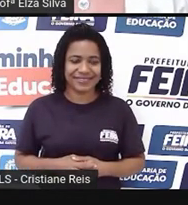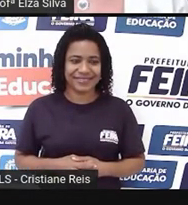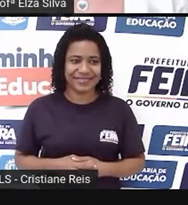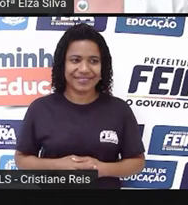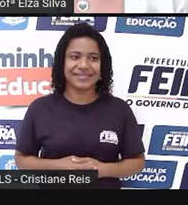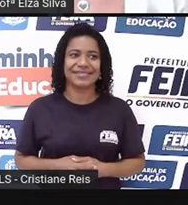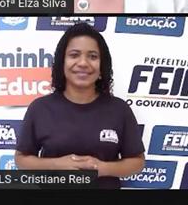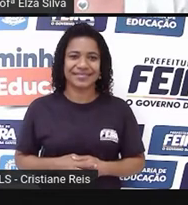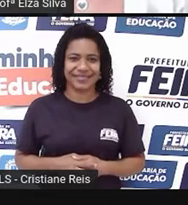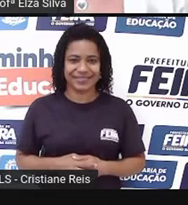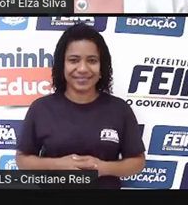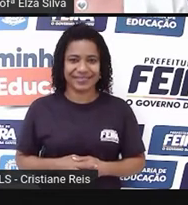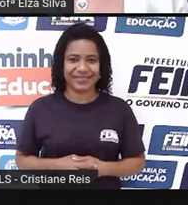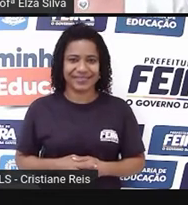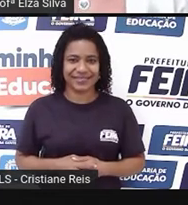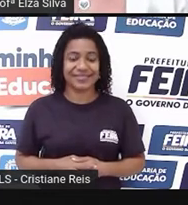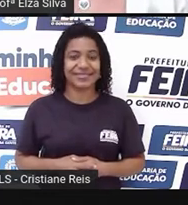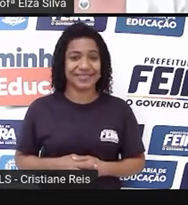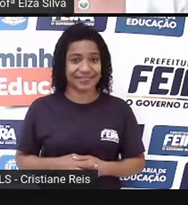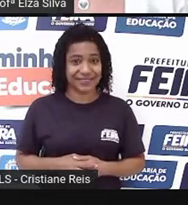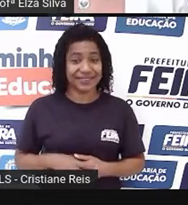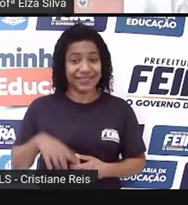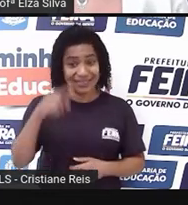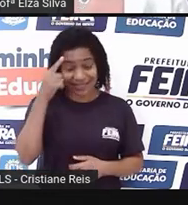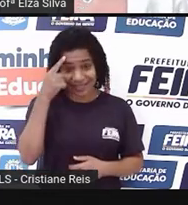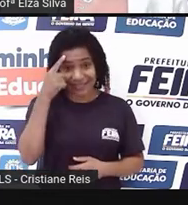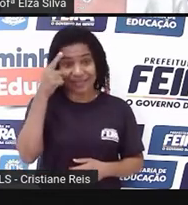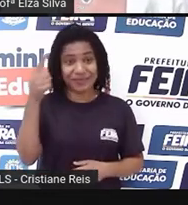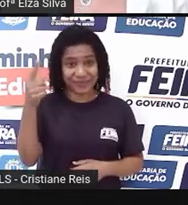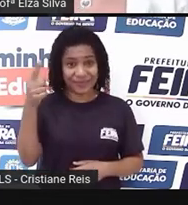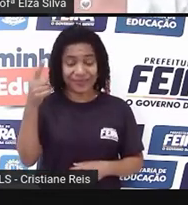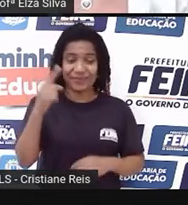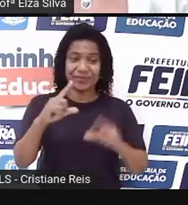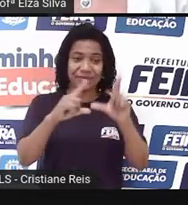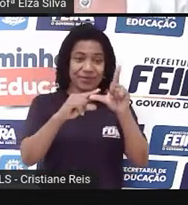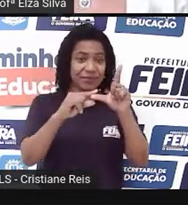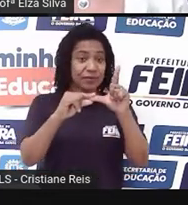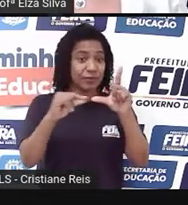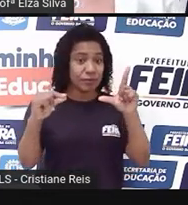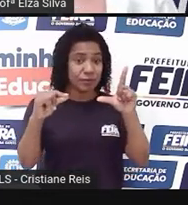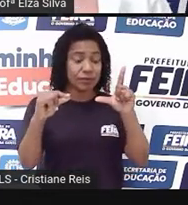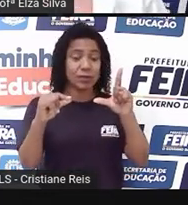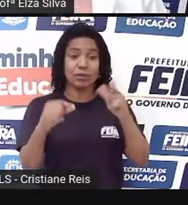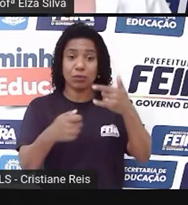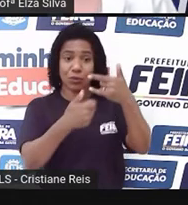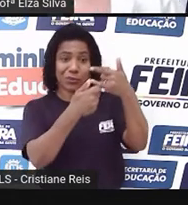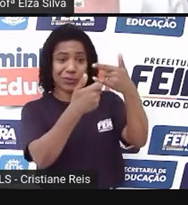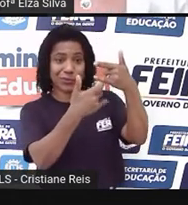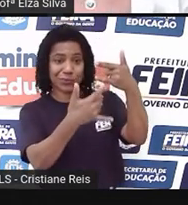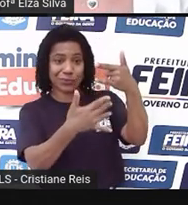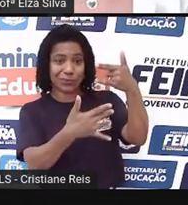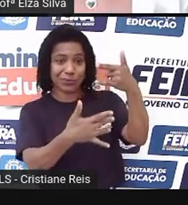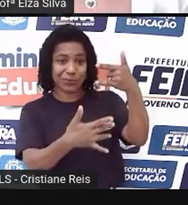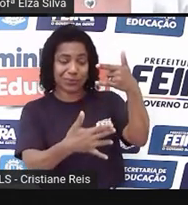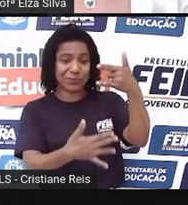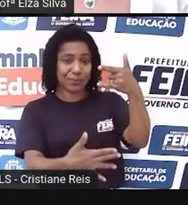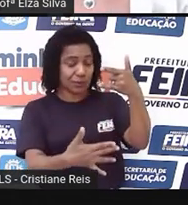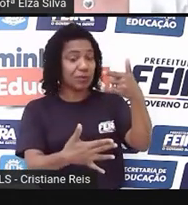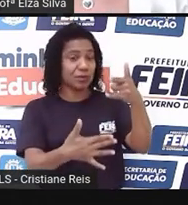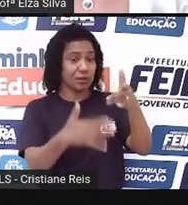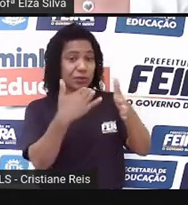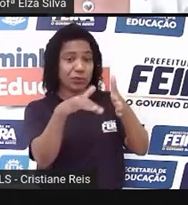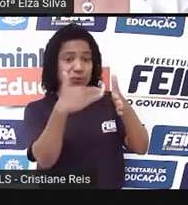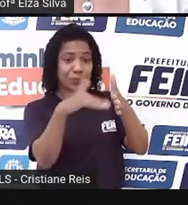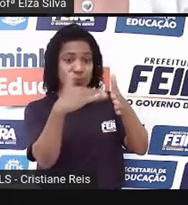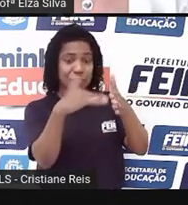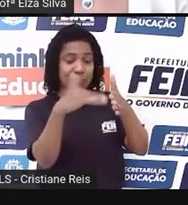Lembrando que esses endereços, esses links, eles sempre ficam disponíveis no canal